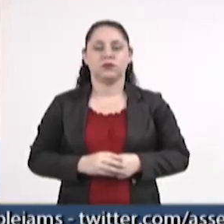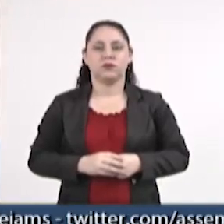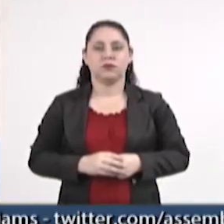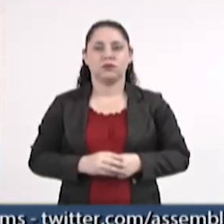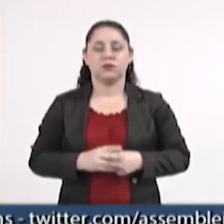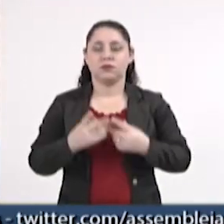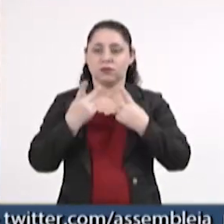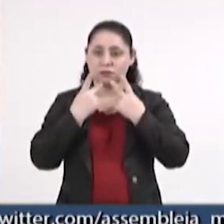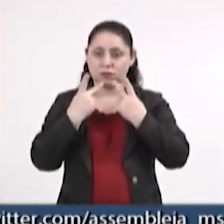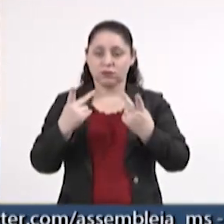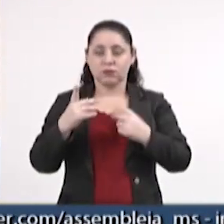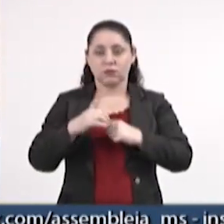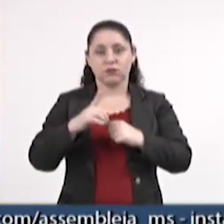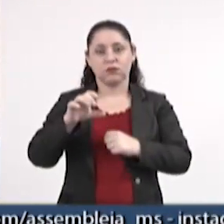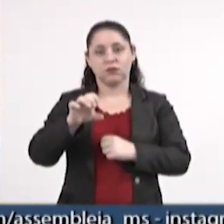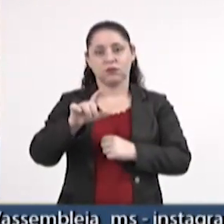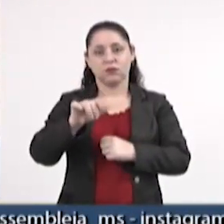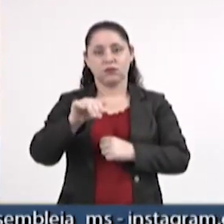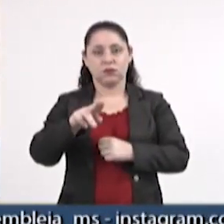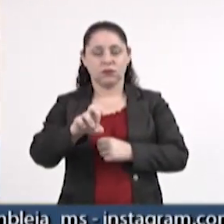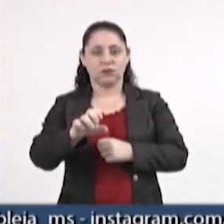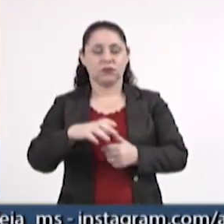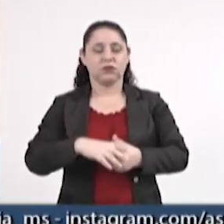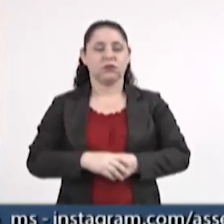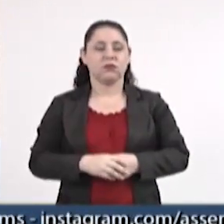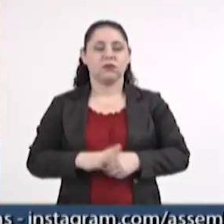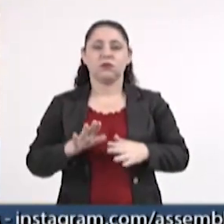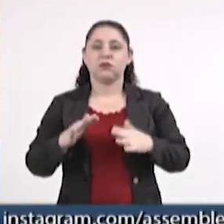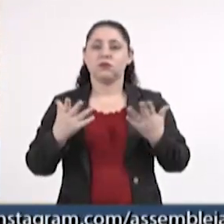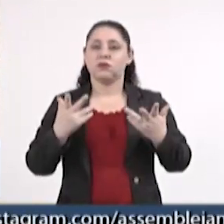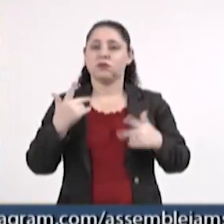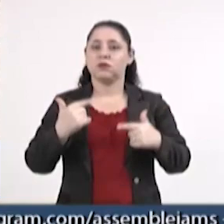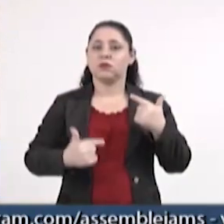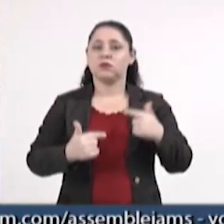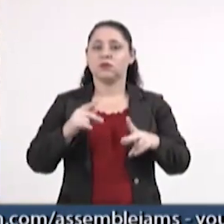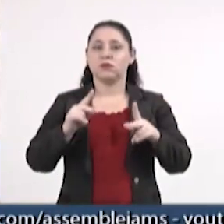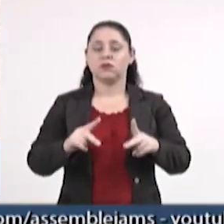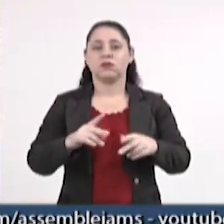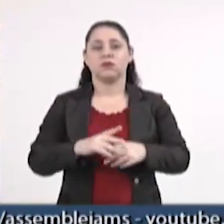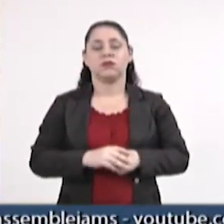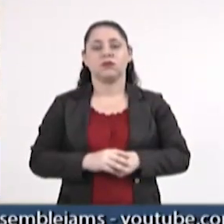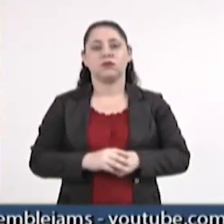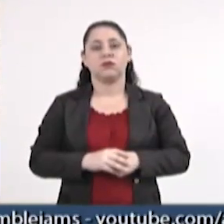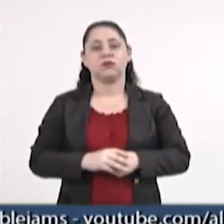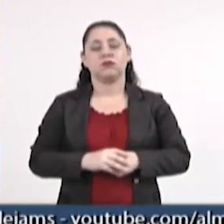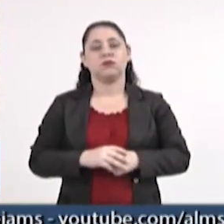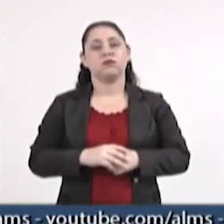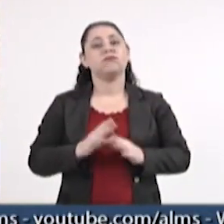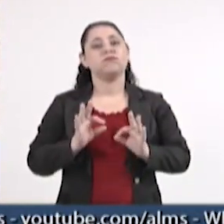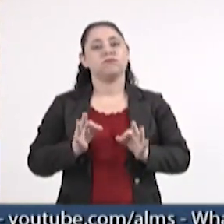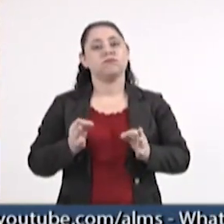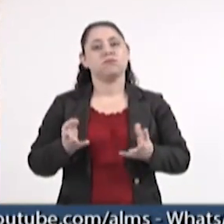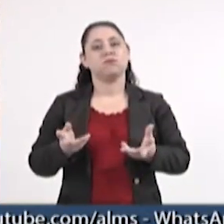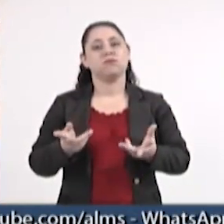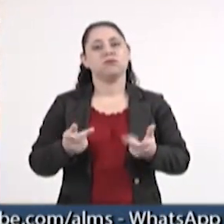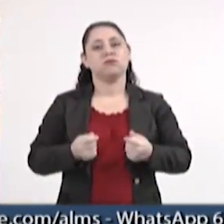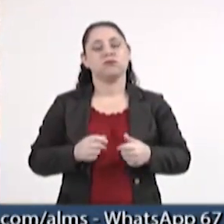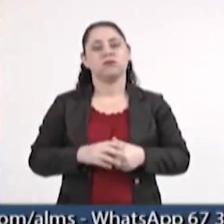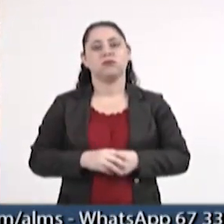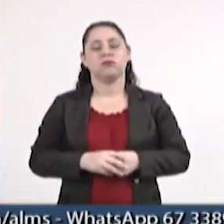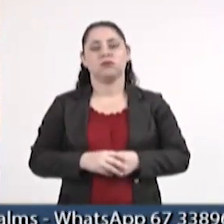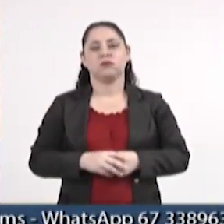Quero dizer, doutora Elane, que a sua fala muito me contemplou, quando disse sobre políticas públicas eficazes, e